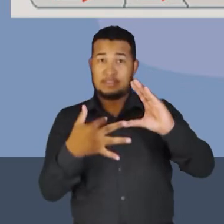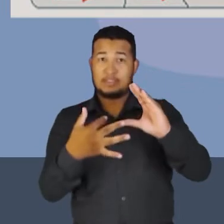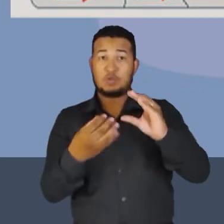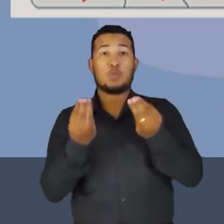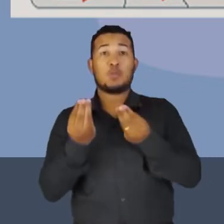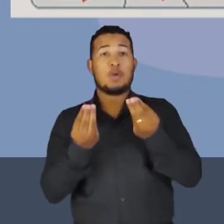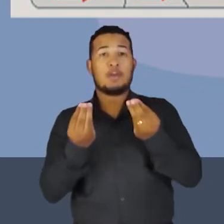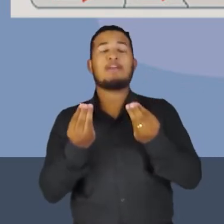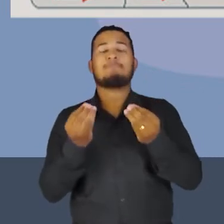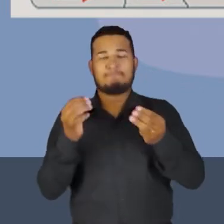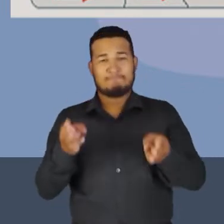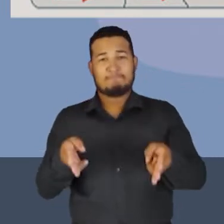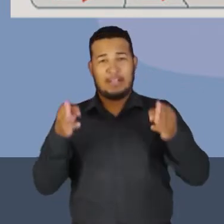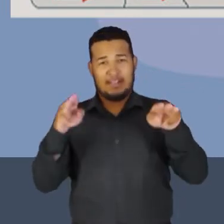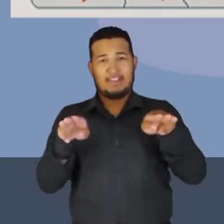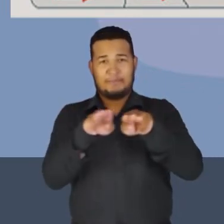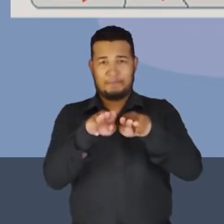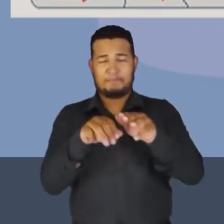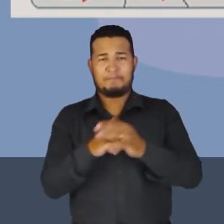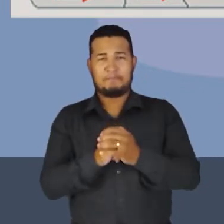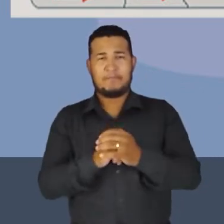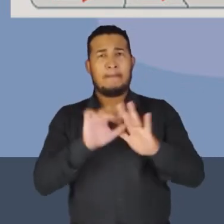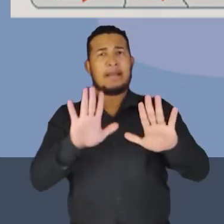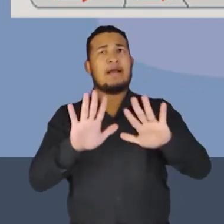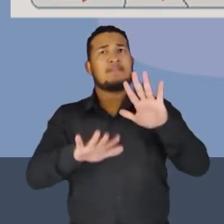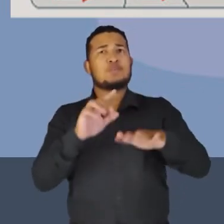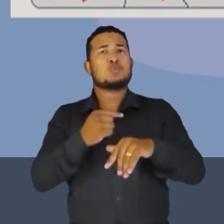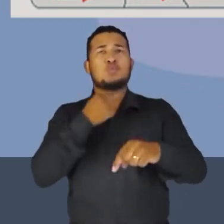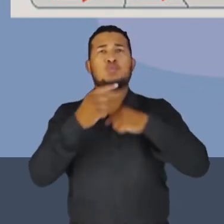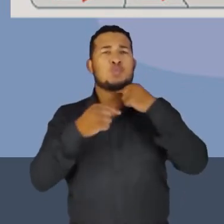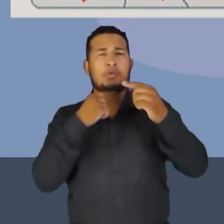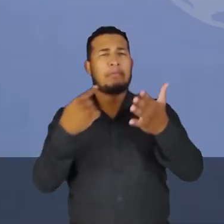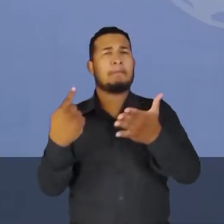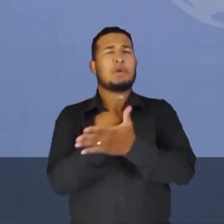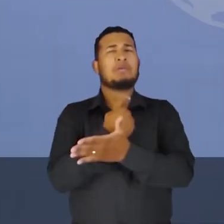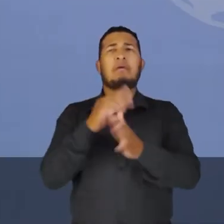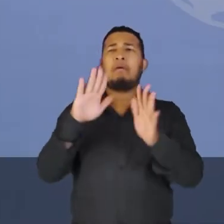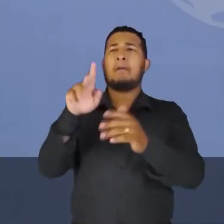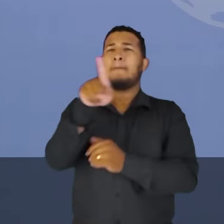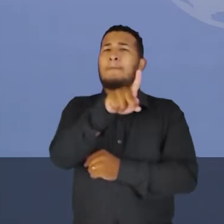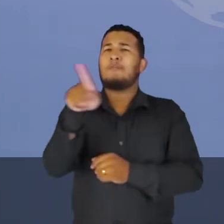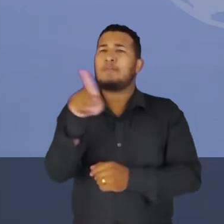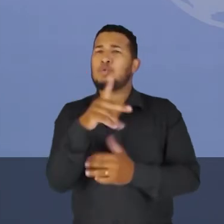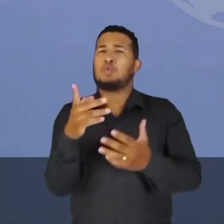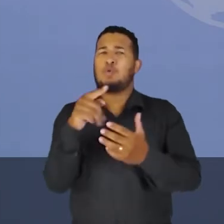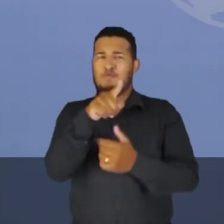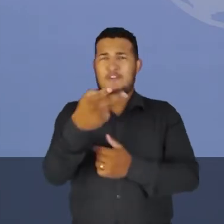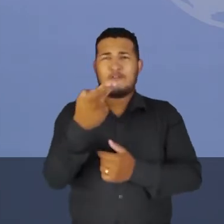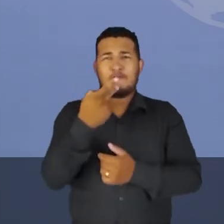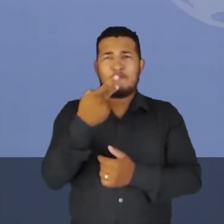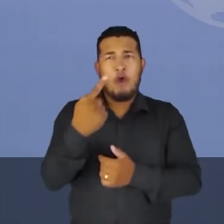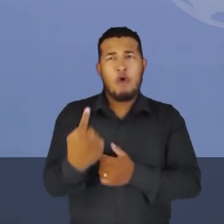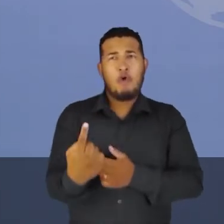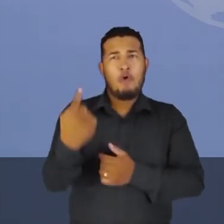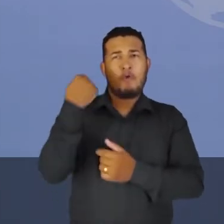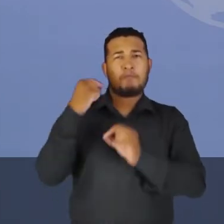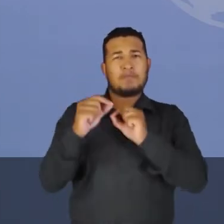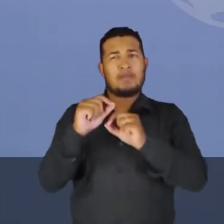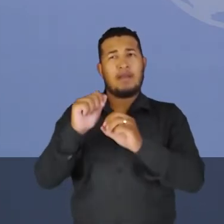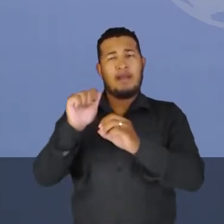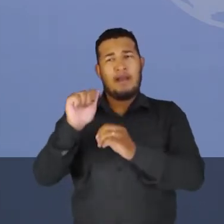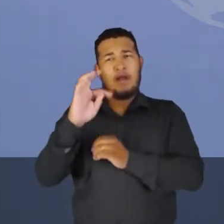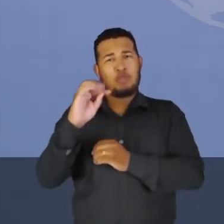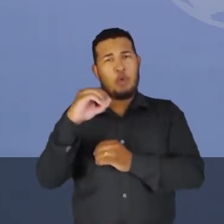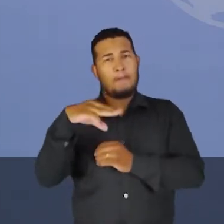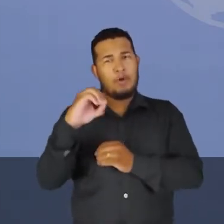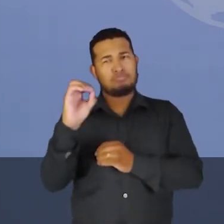magnéticas. Mas você poderia perguntar a mim, professor, você disse que o átomo, ele